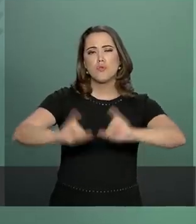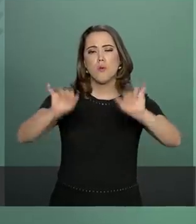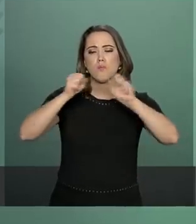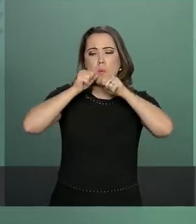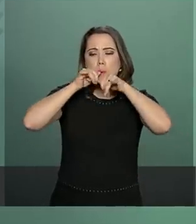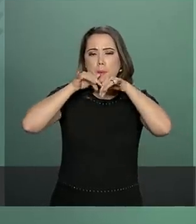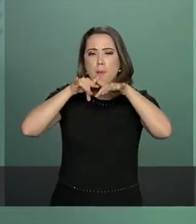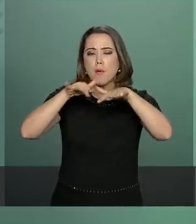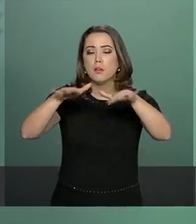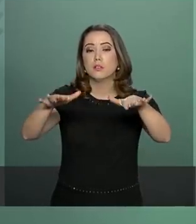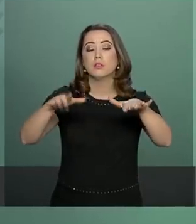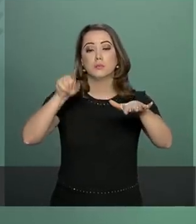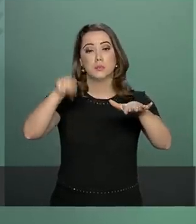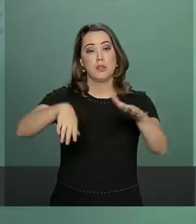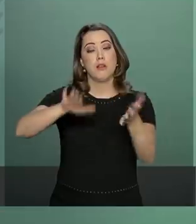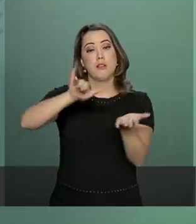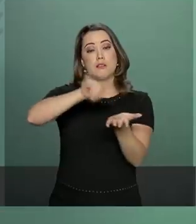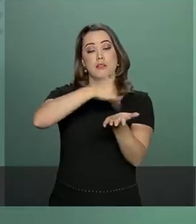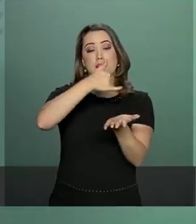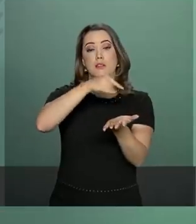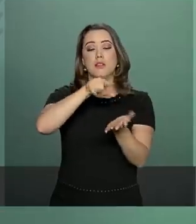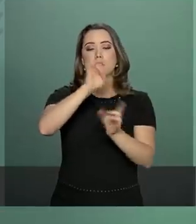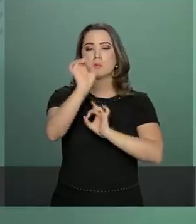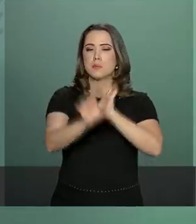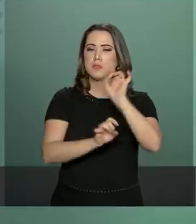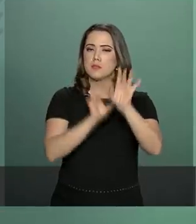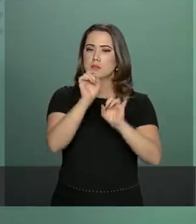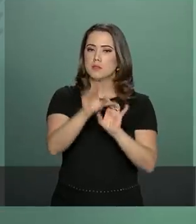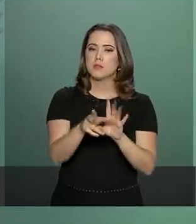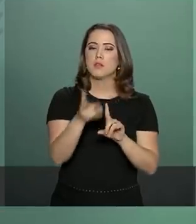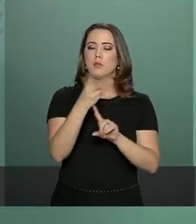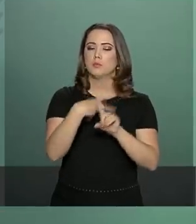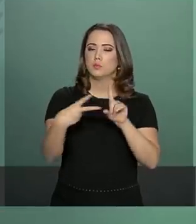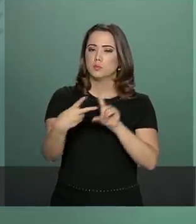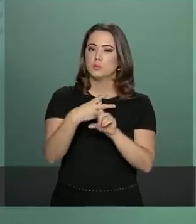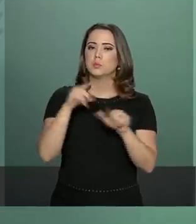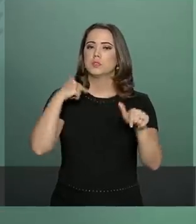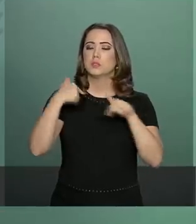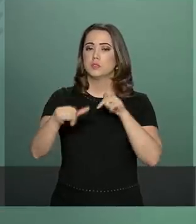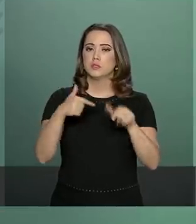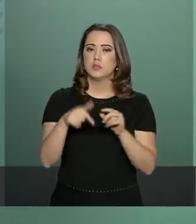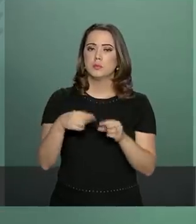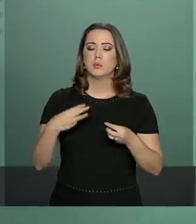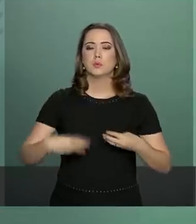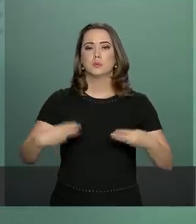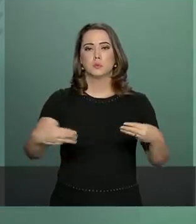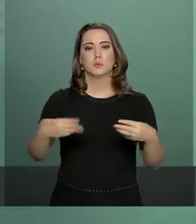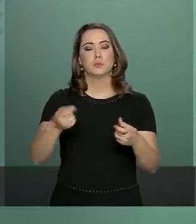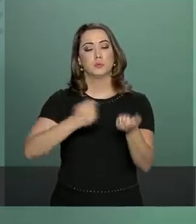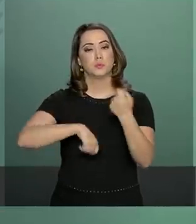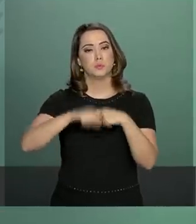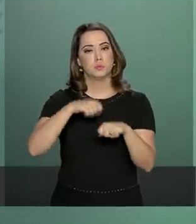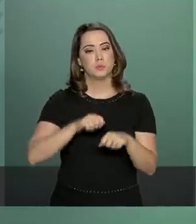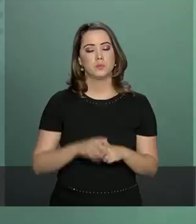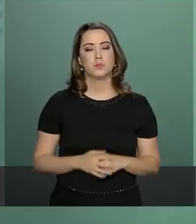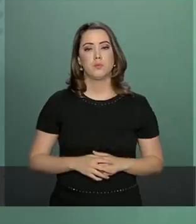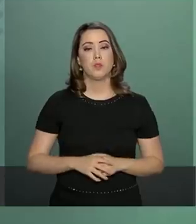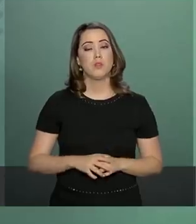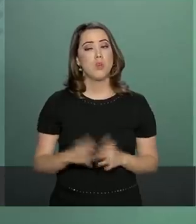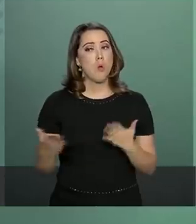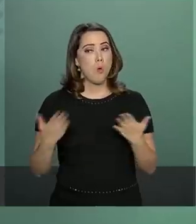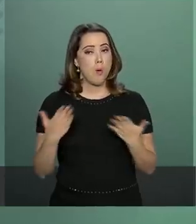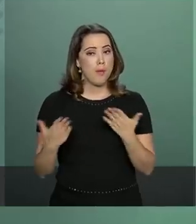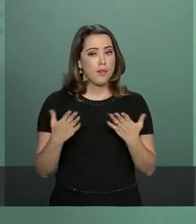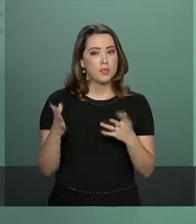pela Secretaria Especial de Previdência e Trabalho do Ministério da Economia. O saldo desse